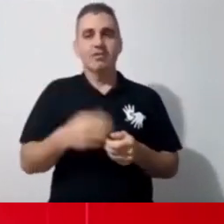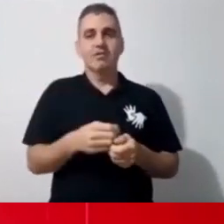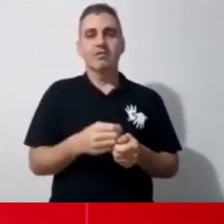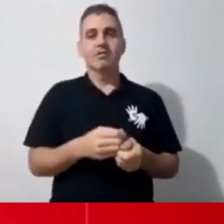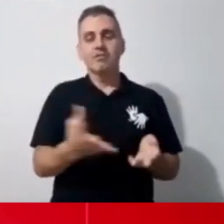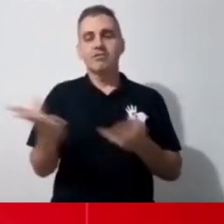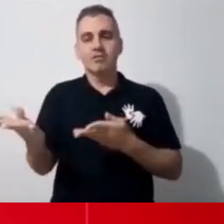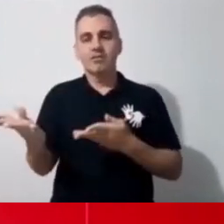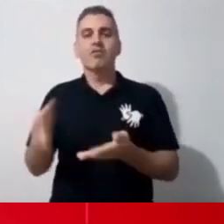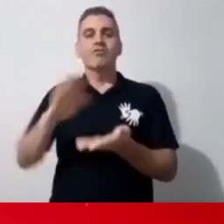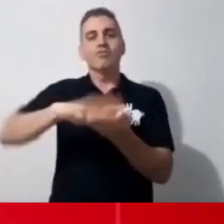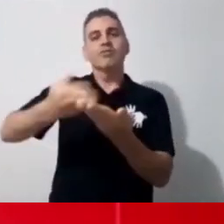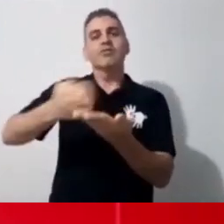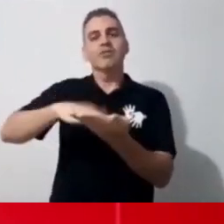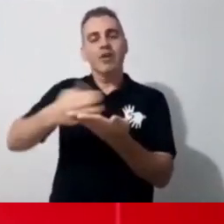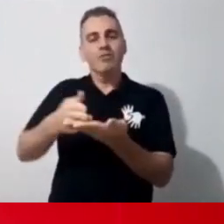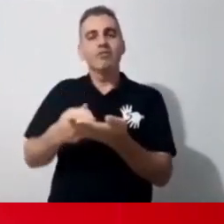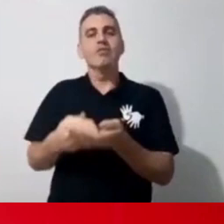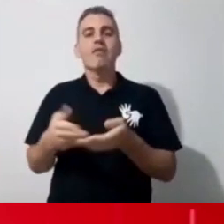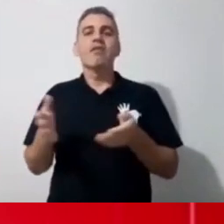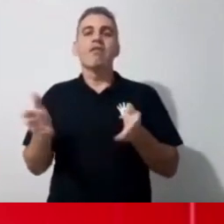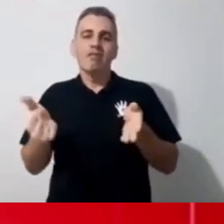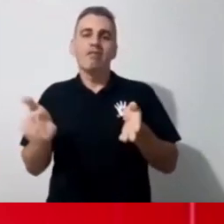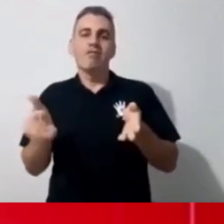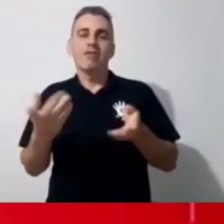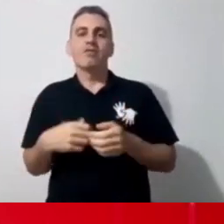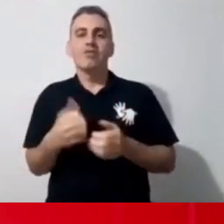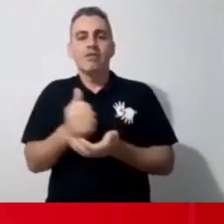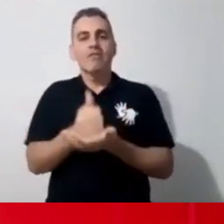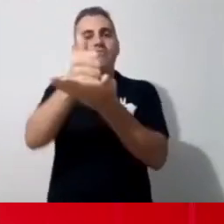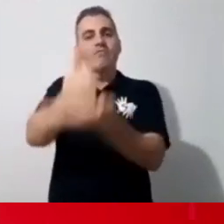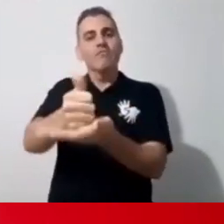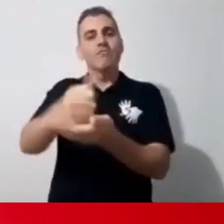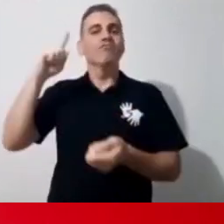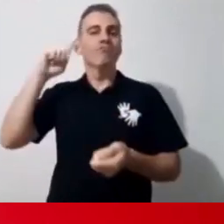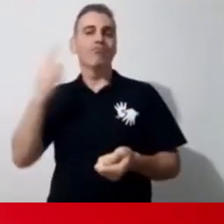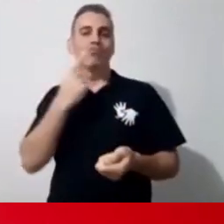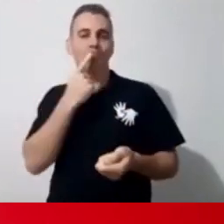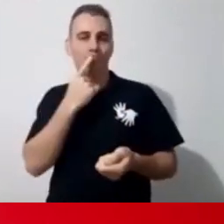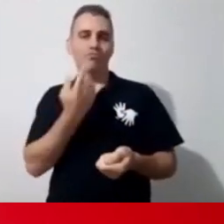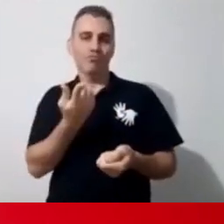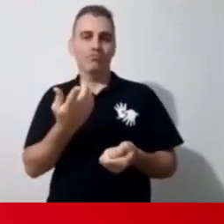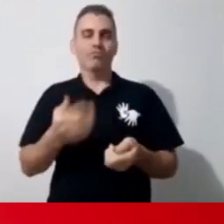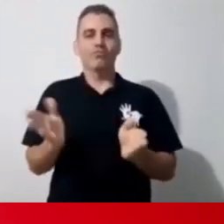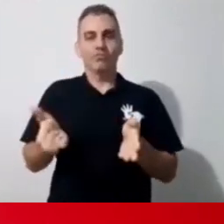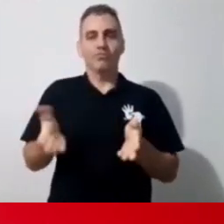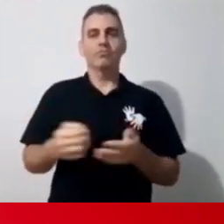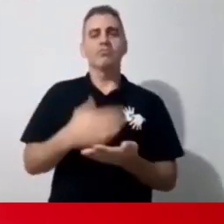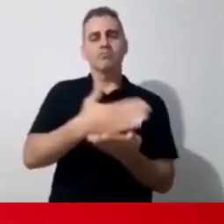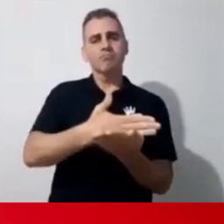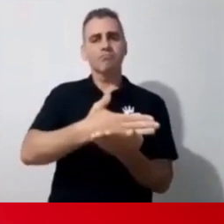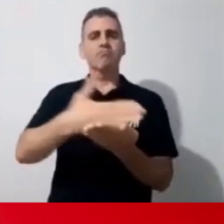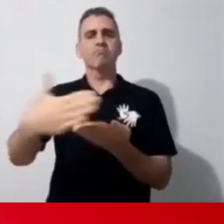aí que está trabalhando em apoio ao surdo. A gente vai iniciar então com uma